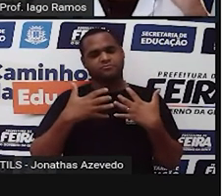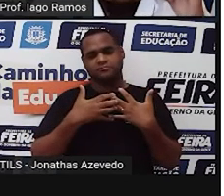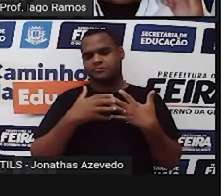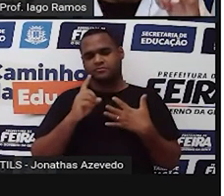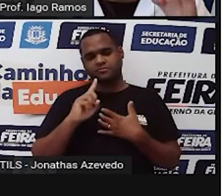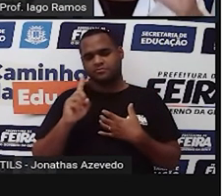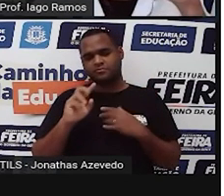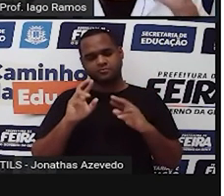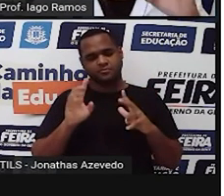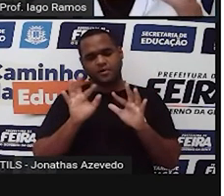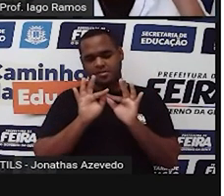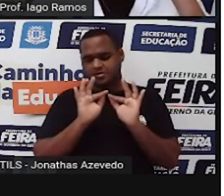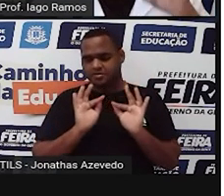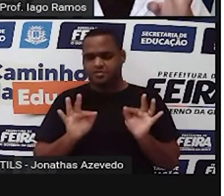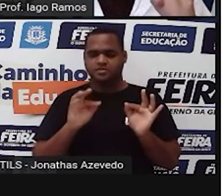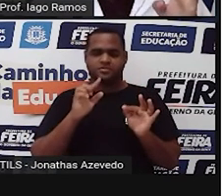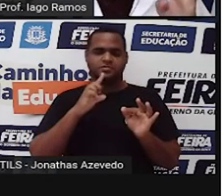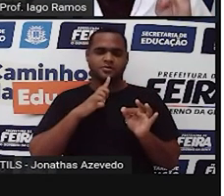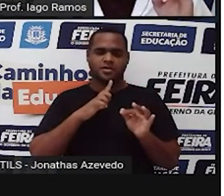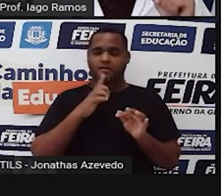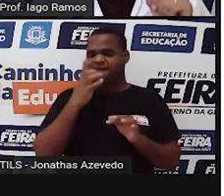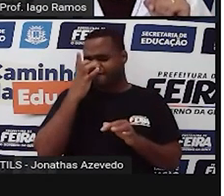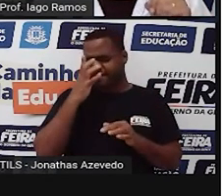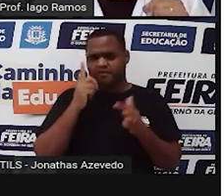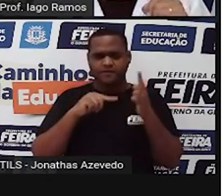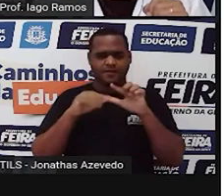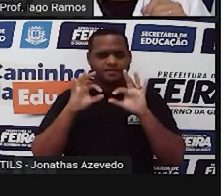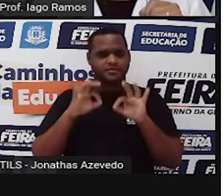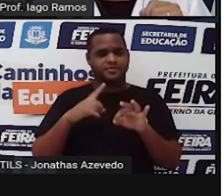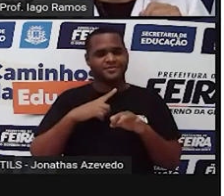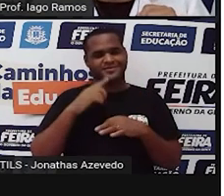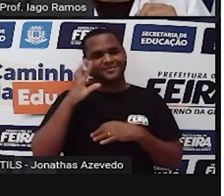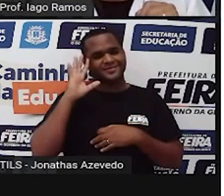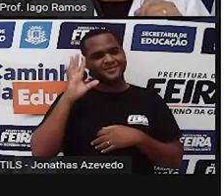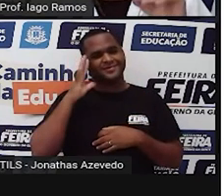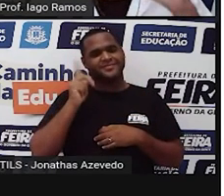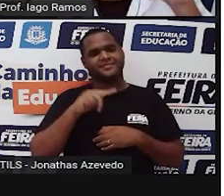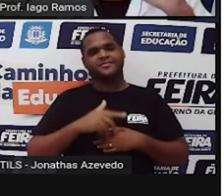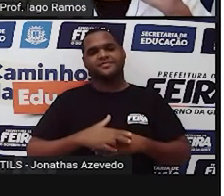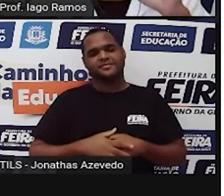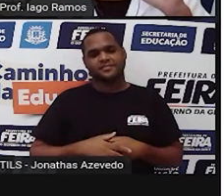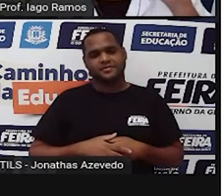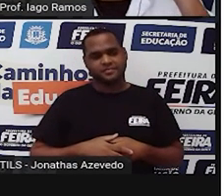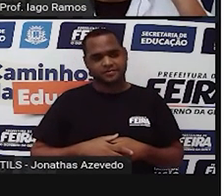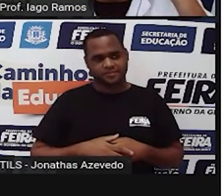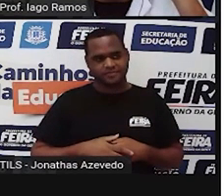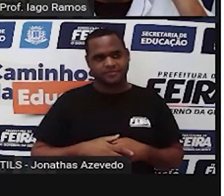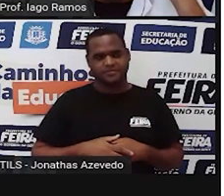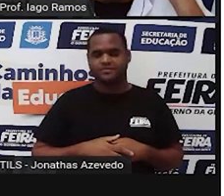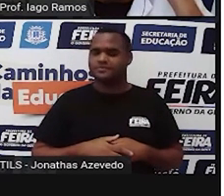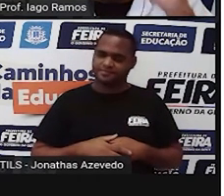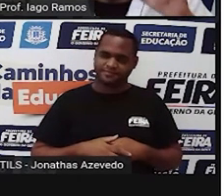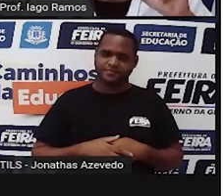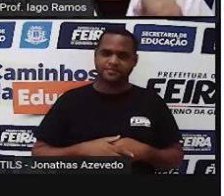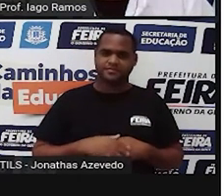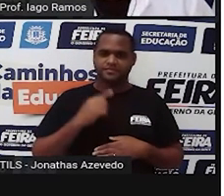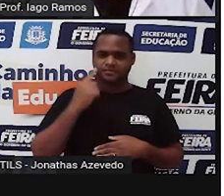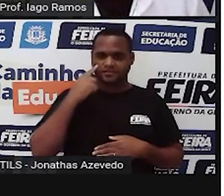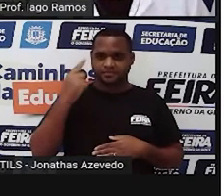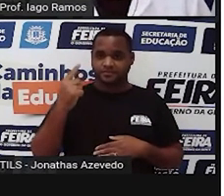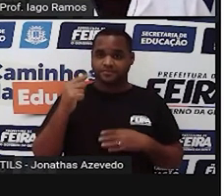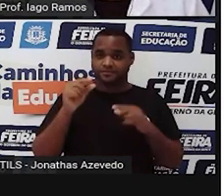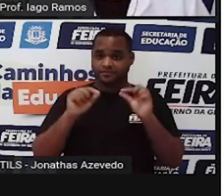É uma coisa simples, tá? É mais fácil do que a gente imagina ser. Então, olha só. Pega a